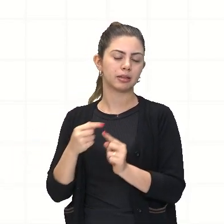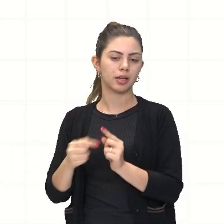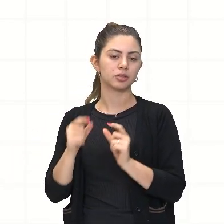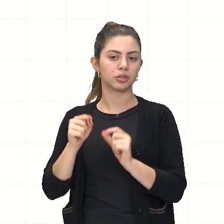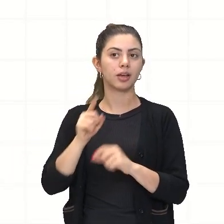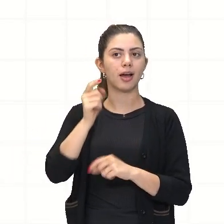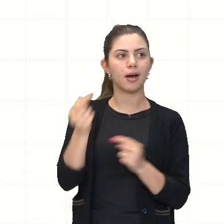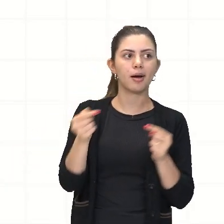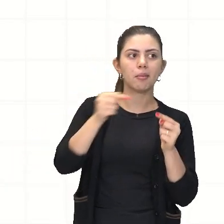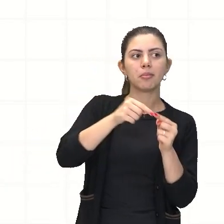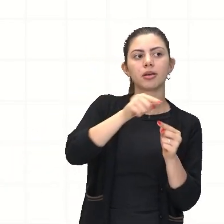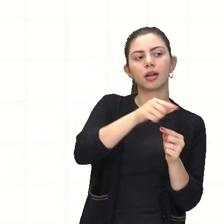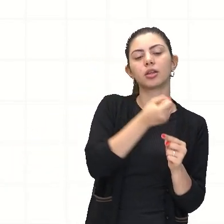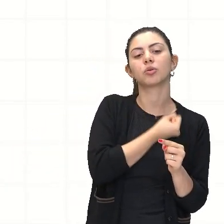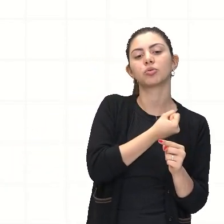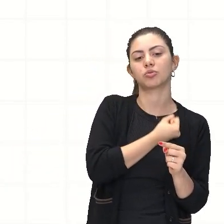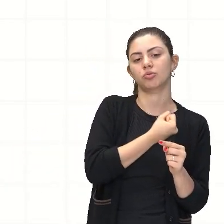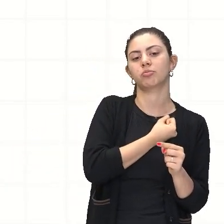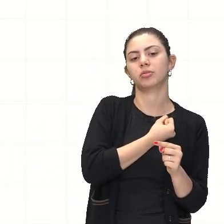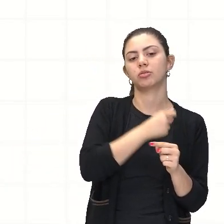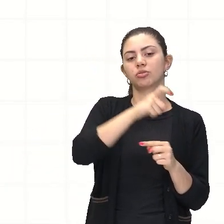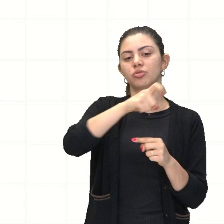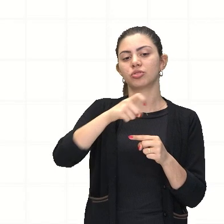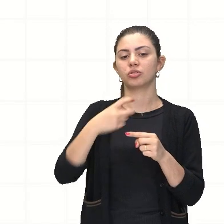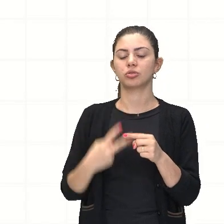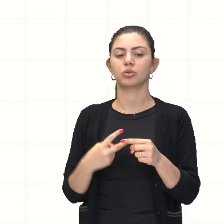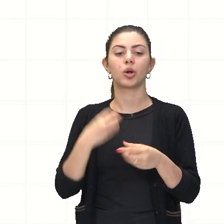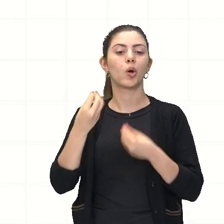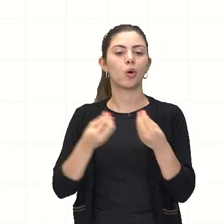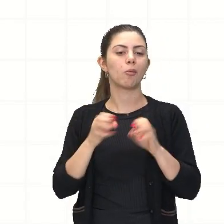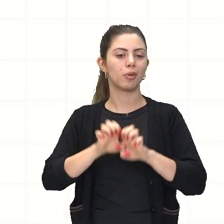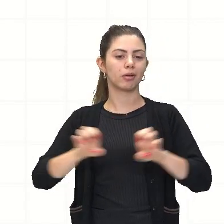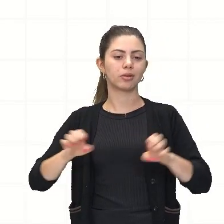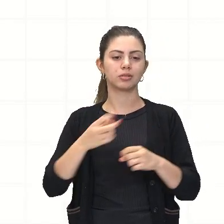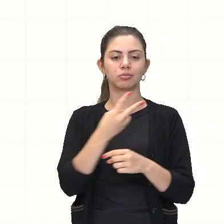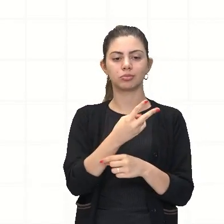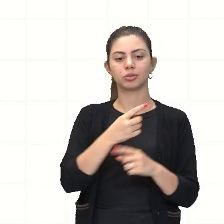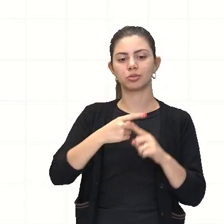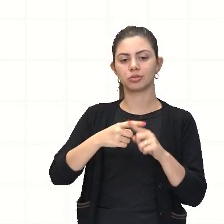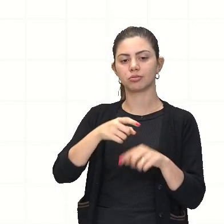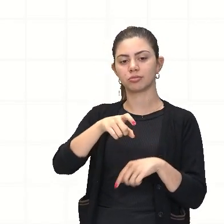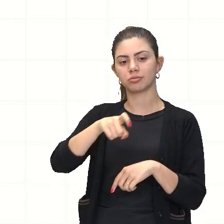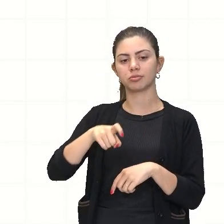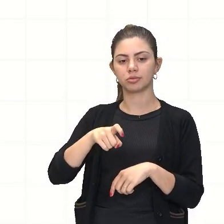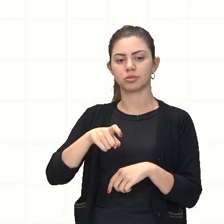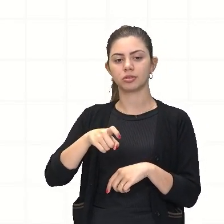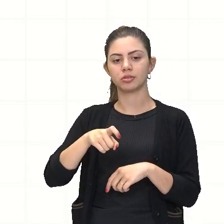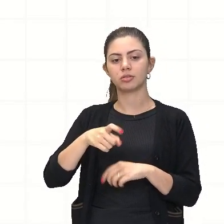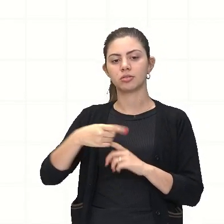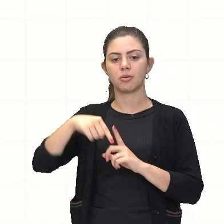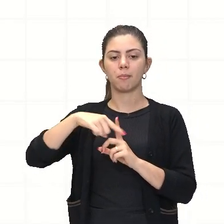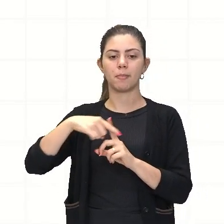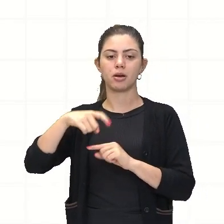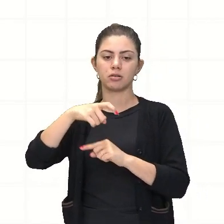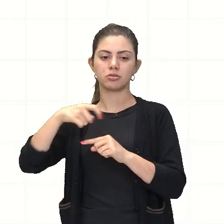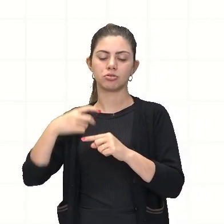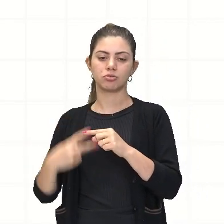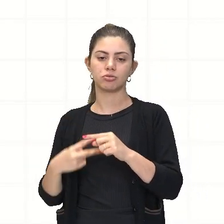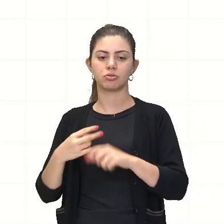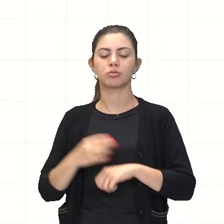número x sobre 2. Como é que fica? A tradução fica aqui. E aí, nós poderíamos exatamente ter